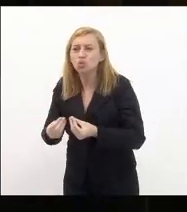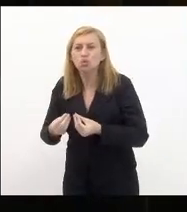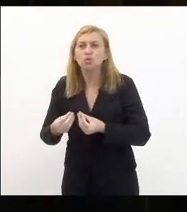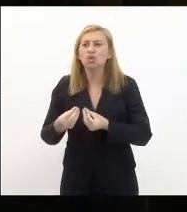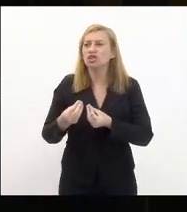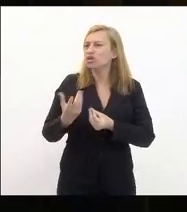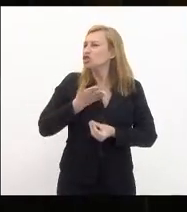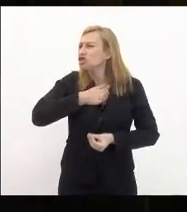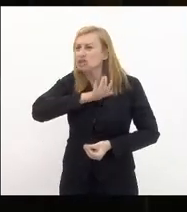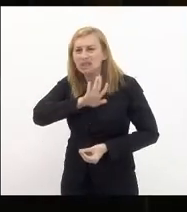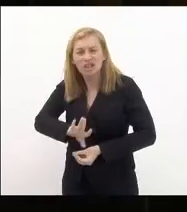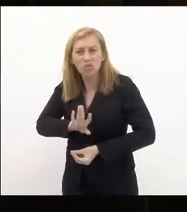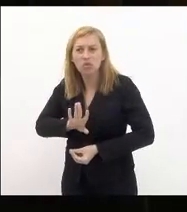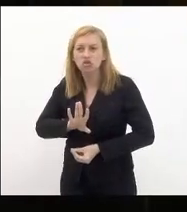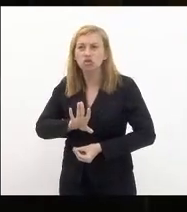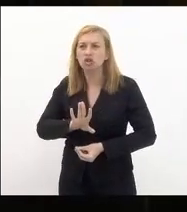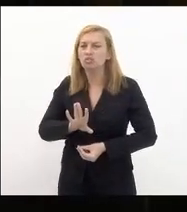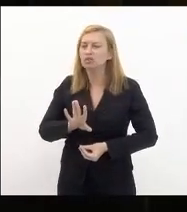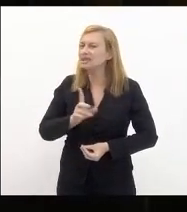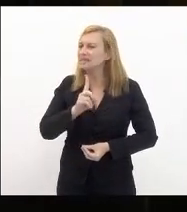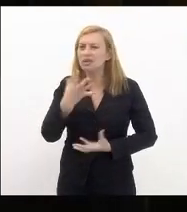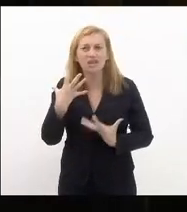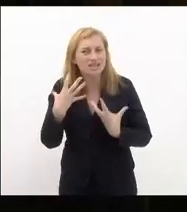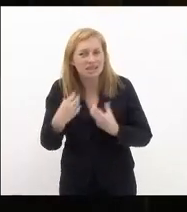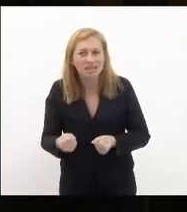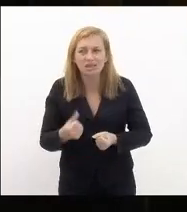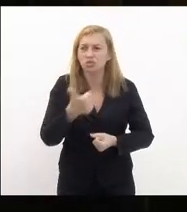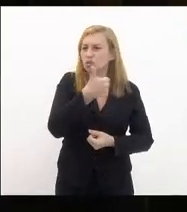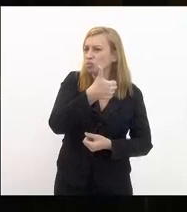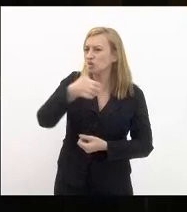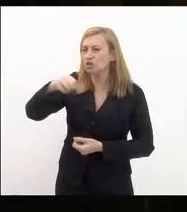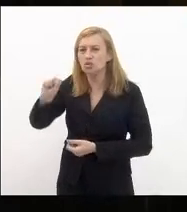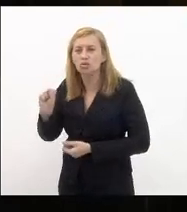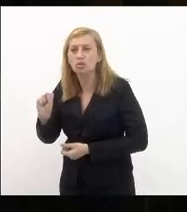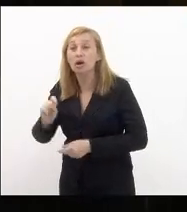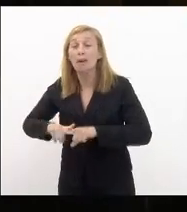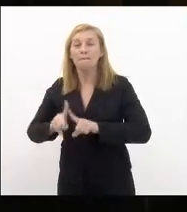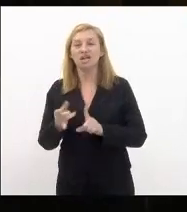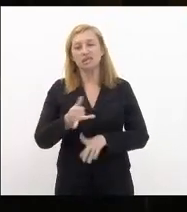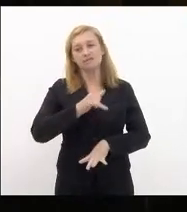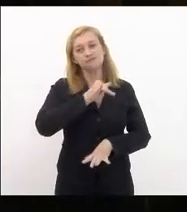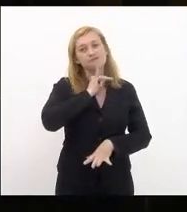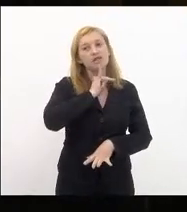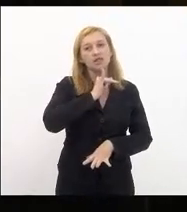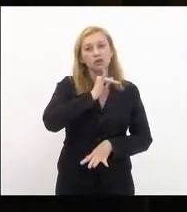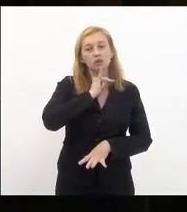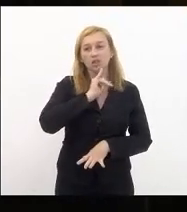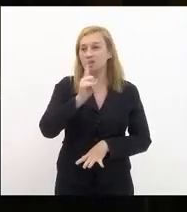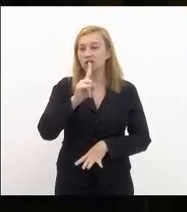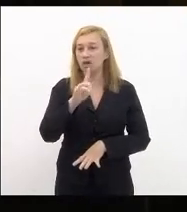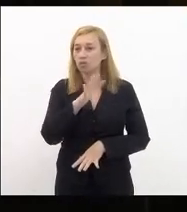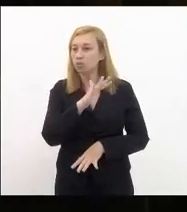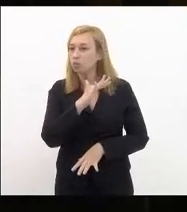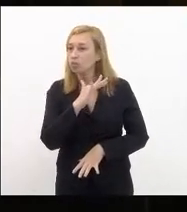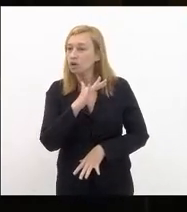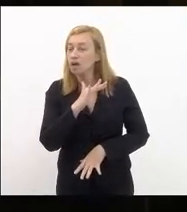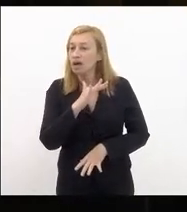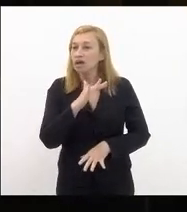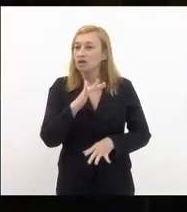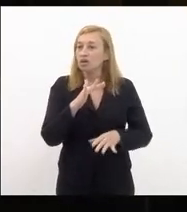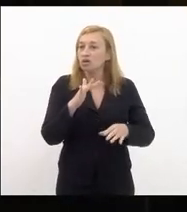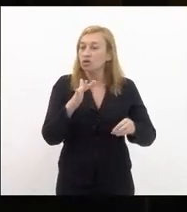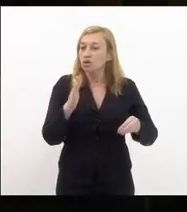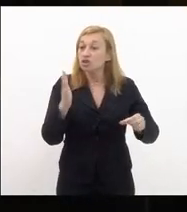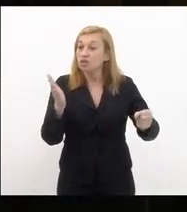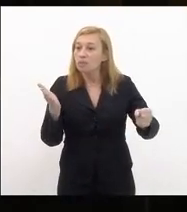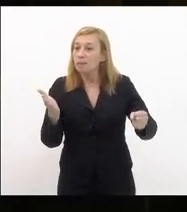repudiamos e que nós defenestramos em 2018 mas infelizmente não cortamos a cabeça da serpente e ela